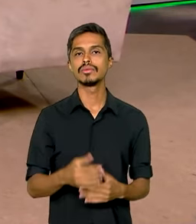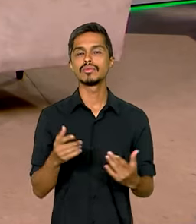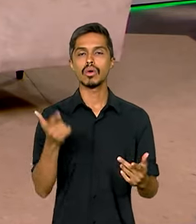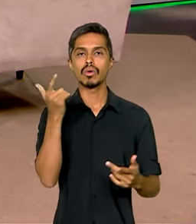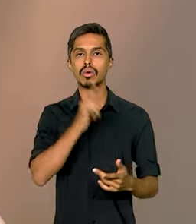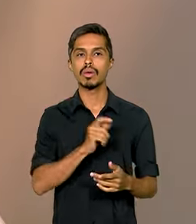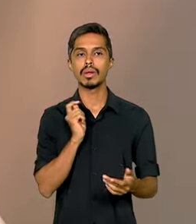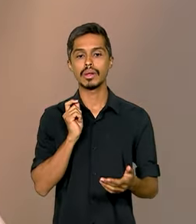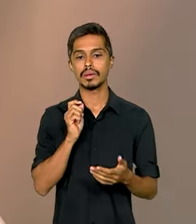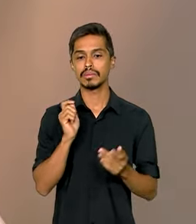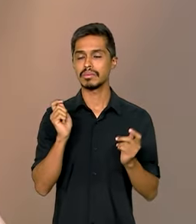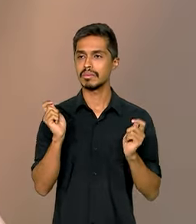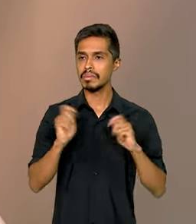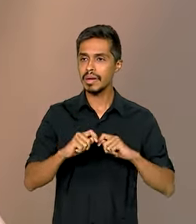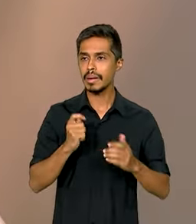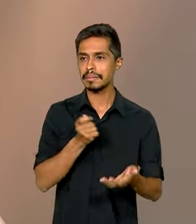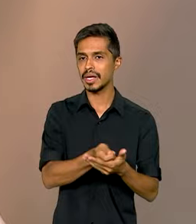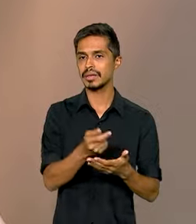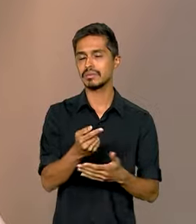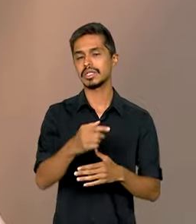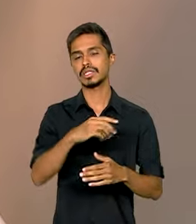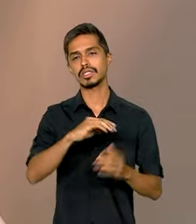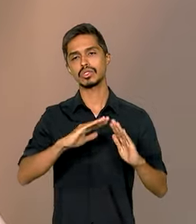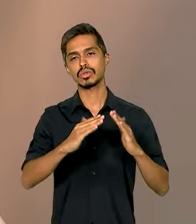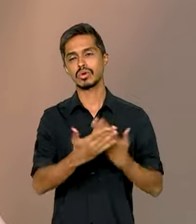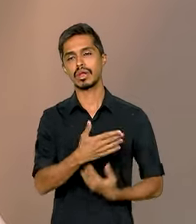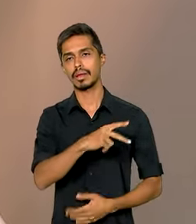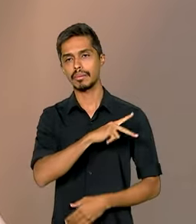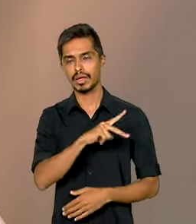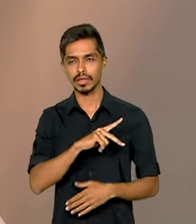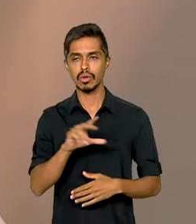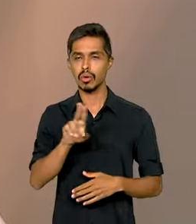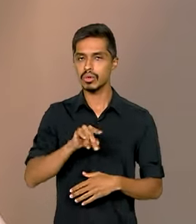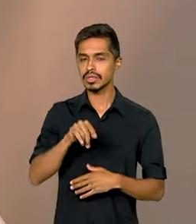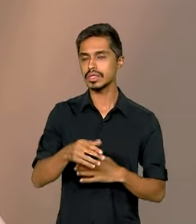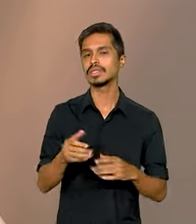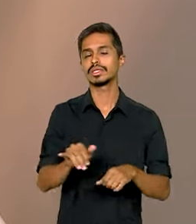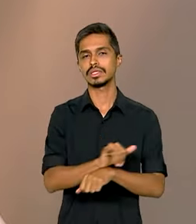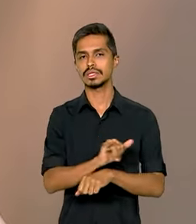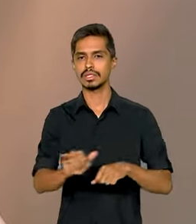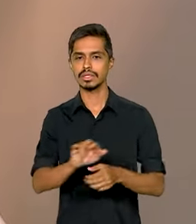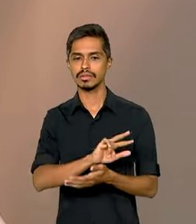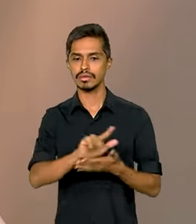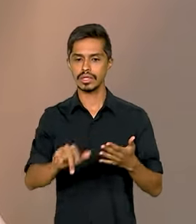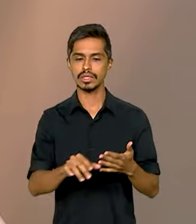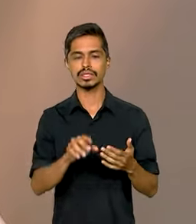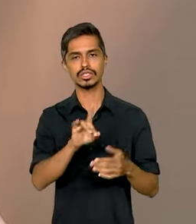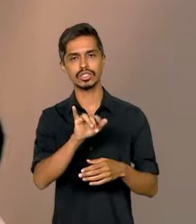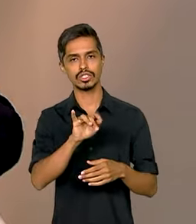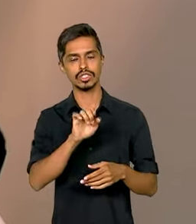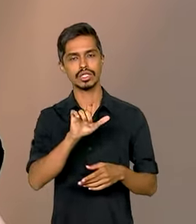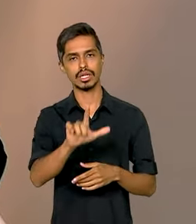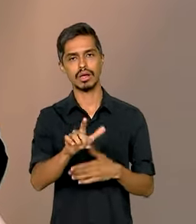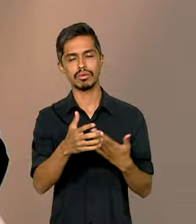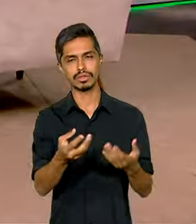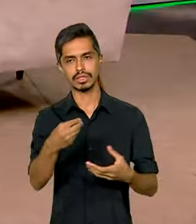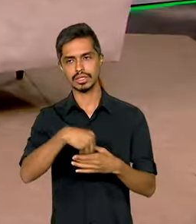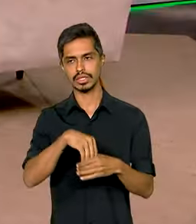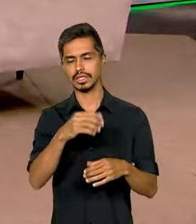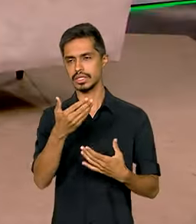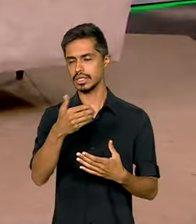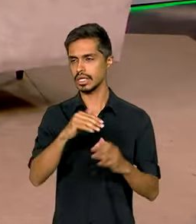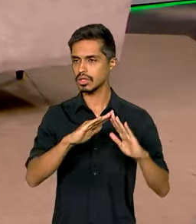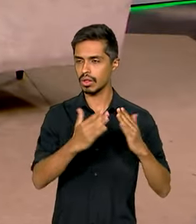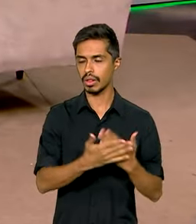condição de pagar uma escola privada hoje faz o uso desses mecanismos digitais dentro das escolas. Agora é